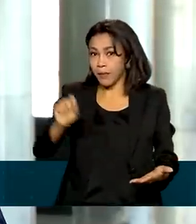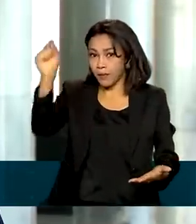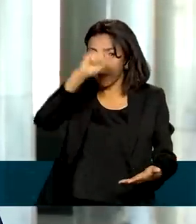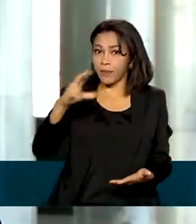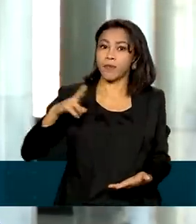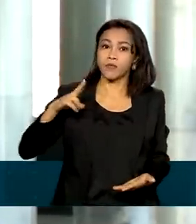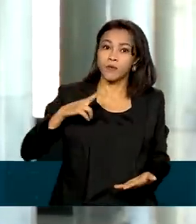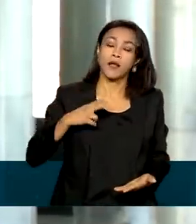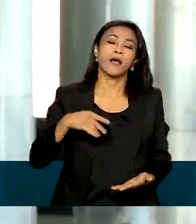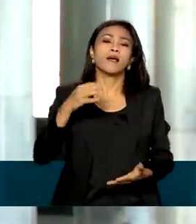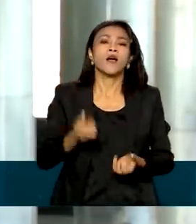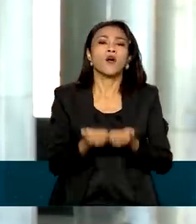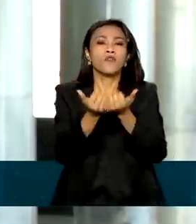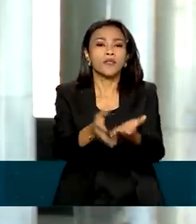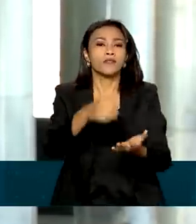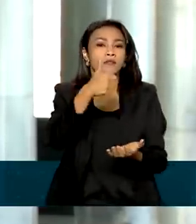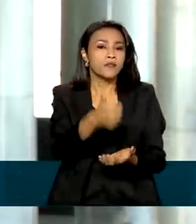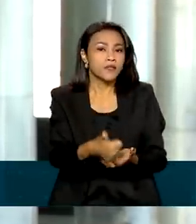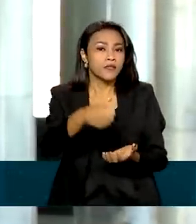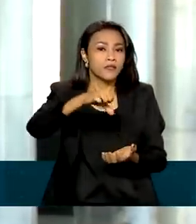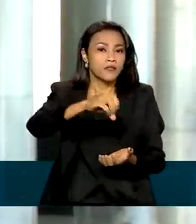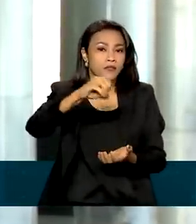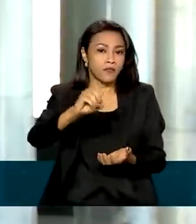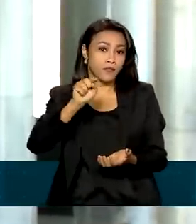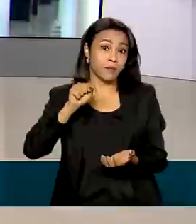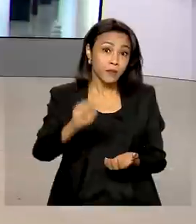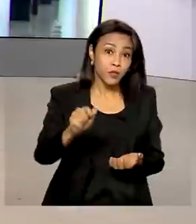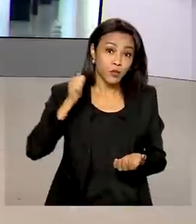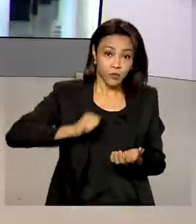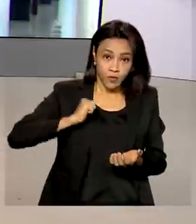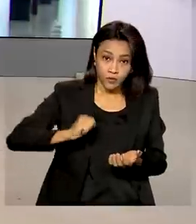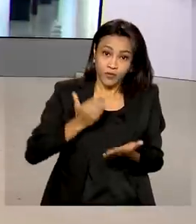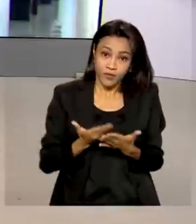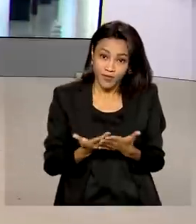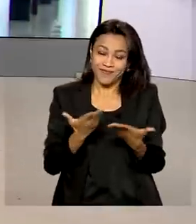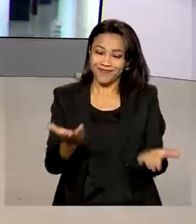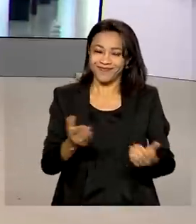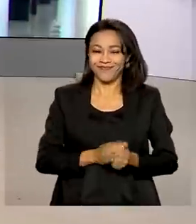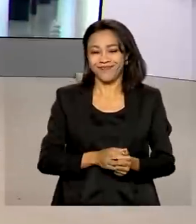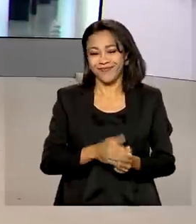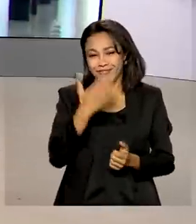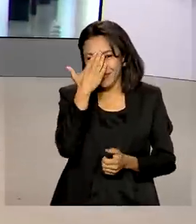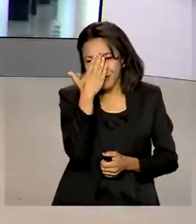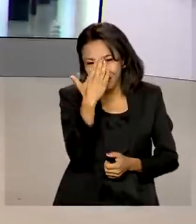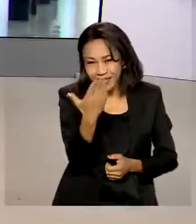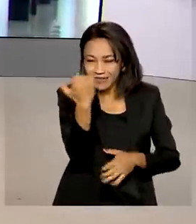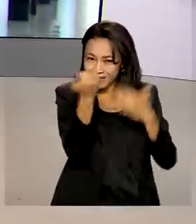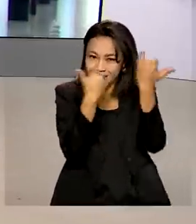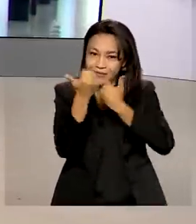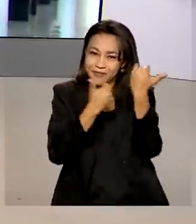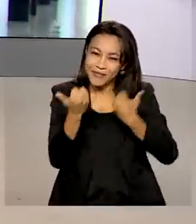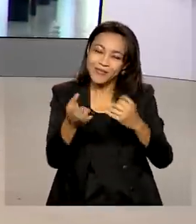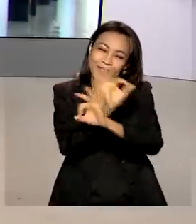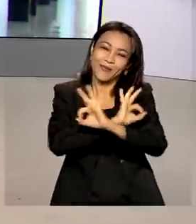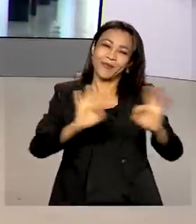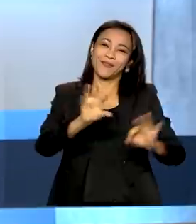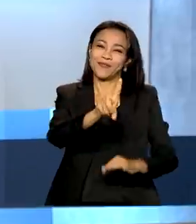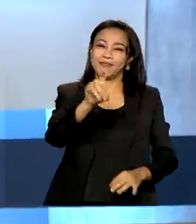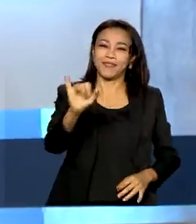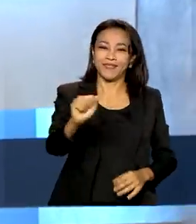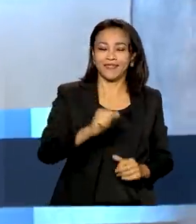oferecidas 190 mil bolsas. Roberto, eu volto com você. Está ótimo, Glauco. Muito obrigado pelas informações. Ótimo dia.